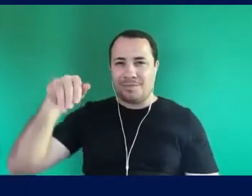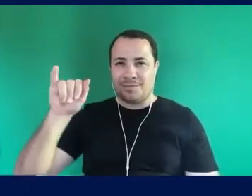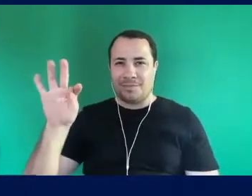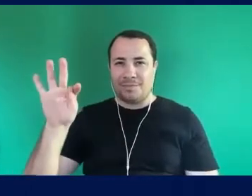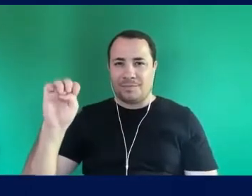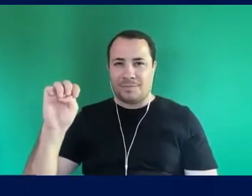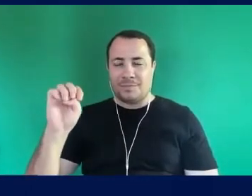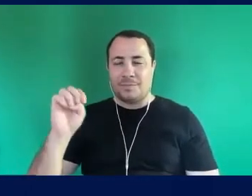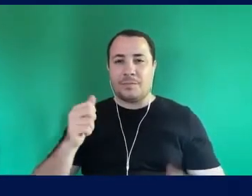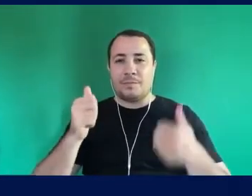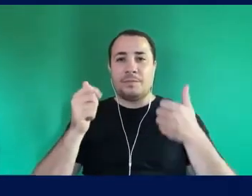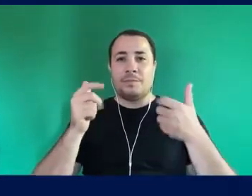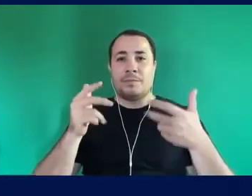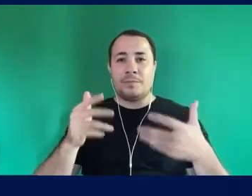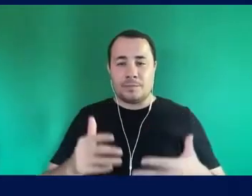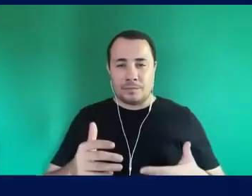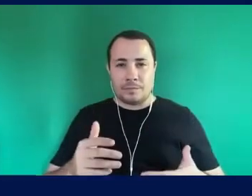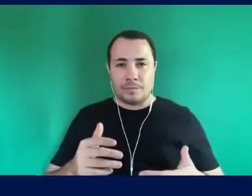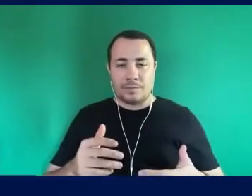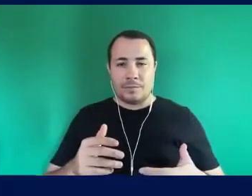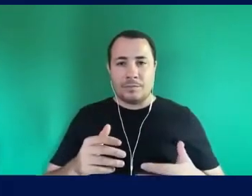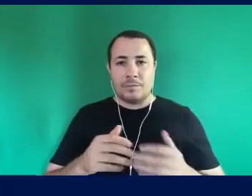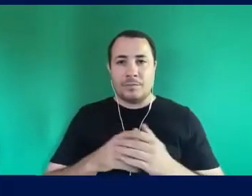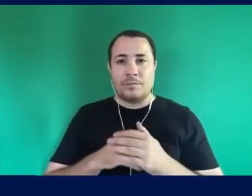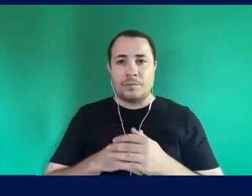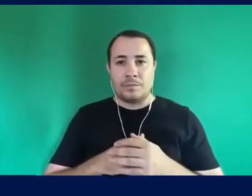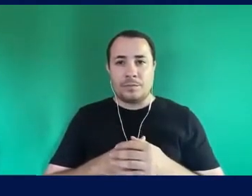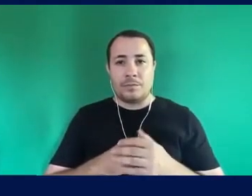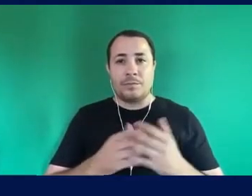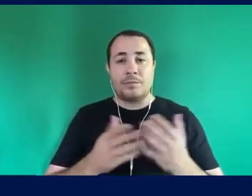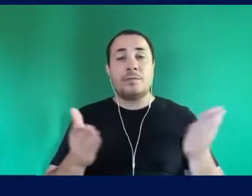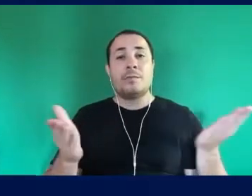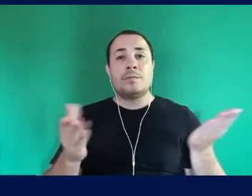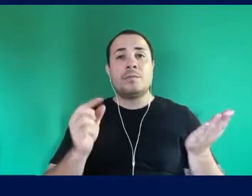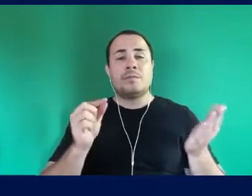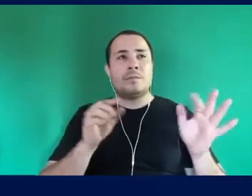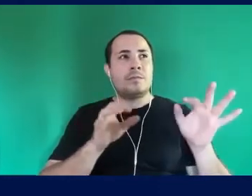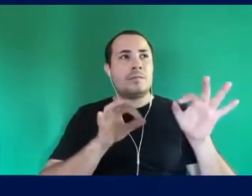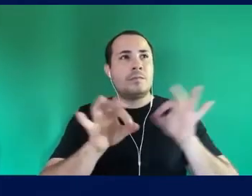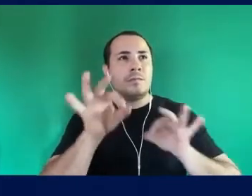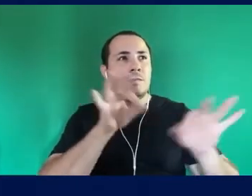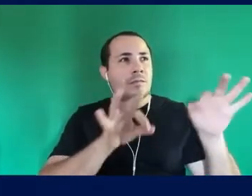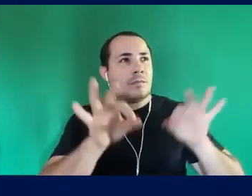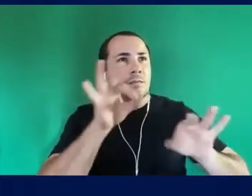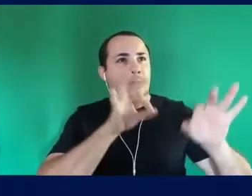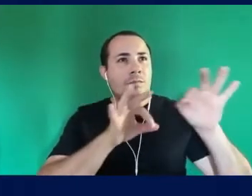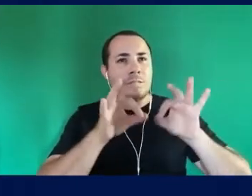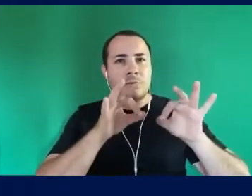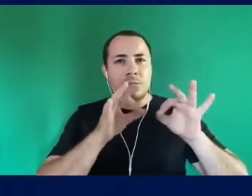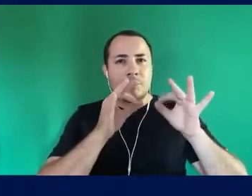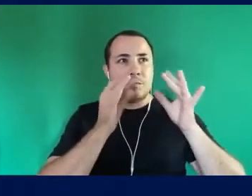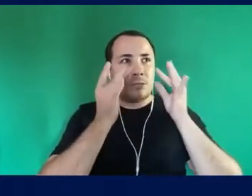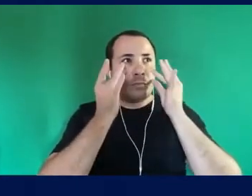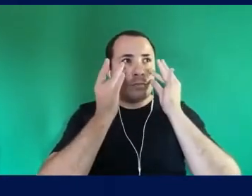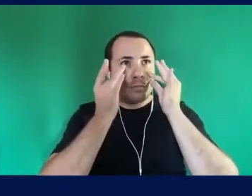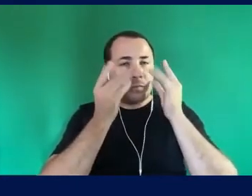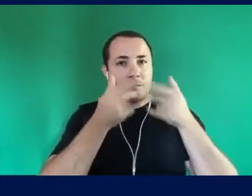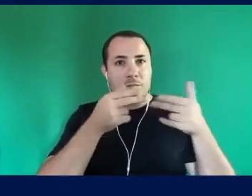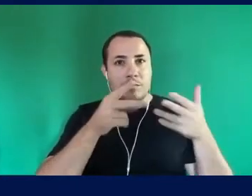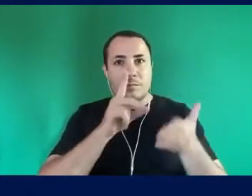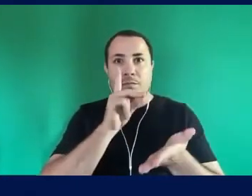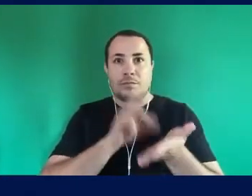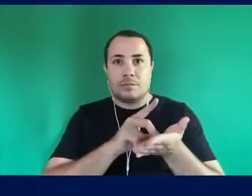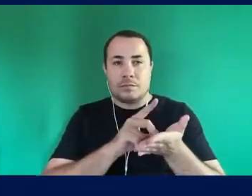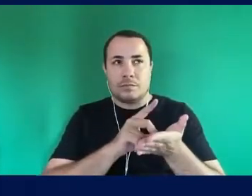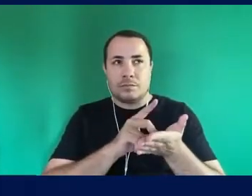a articulação Sobre o real É a narrativa Do real Portanto Eu